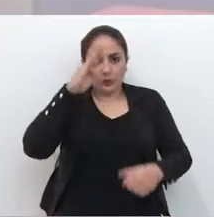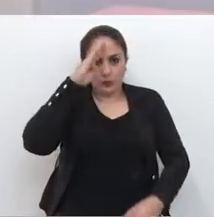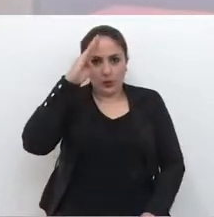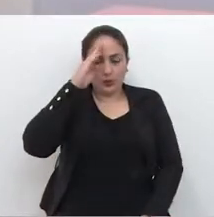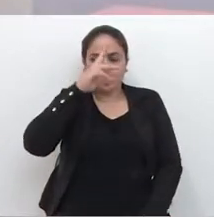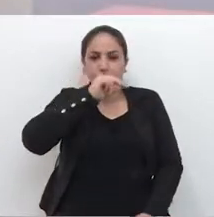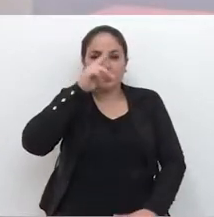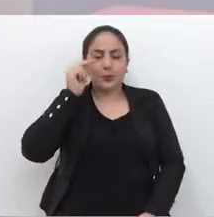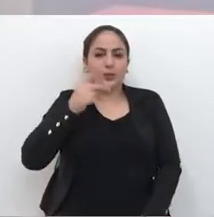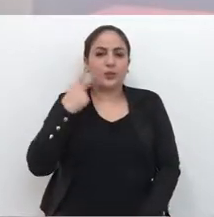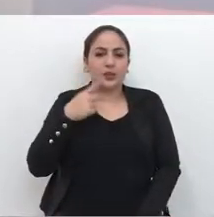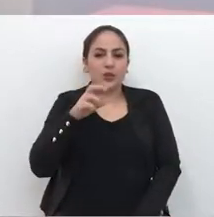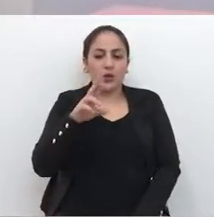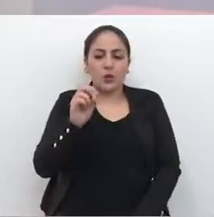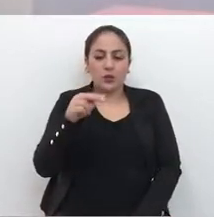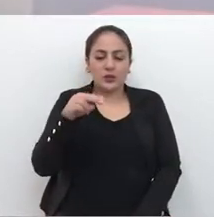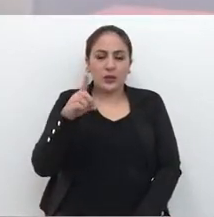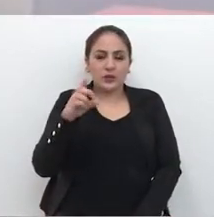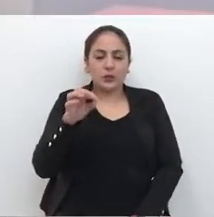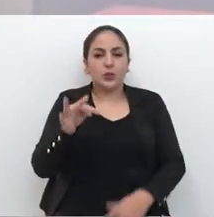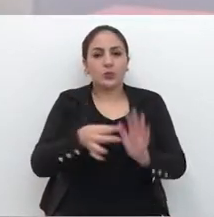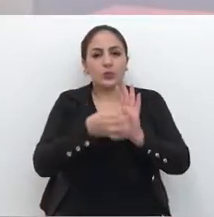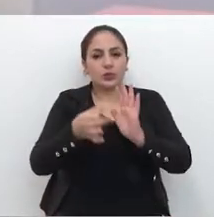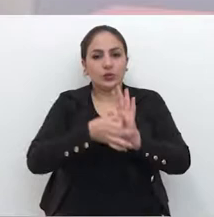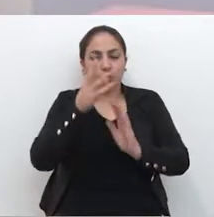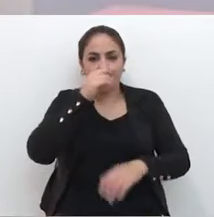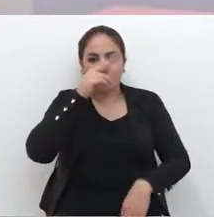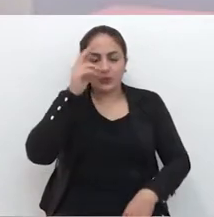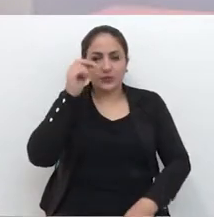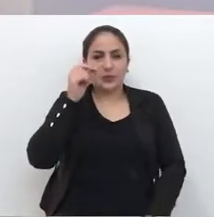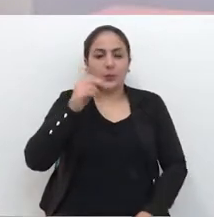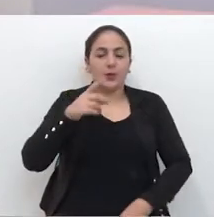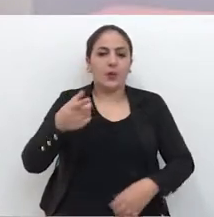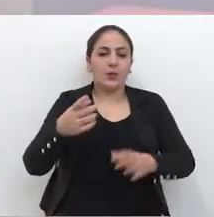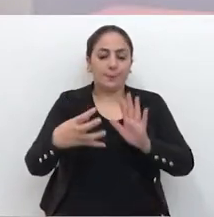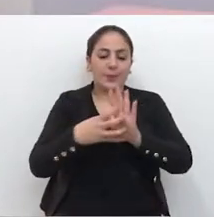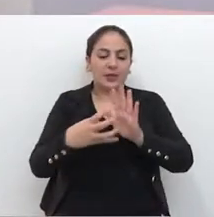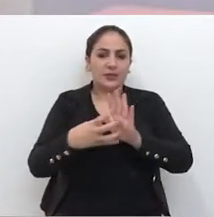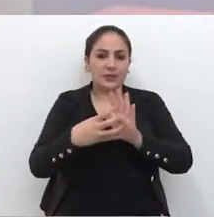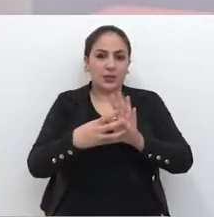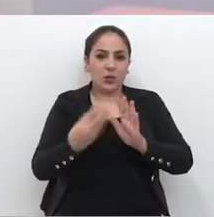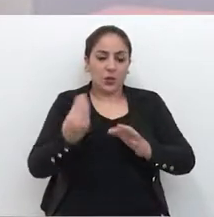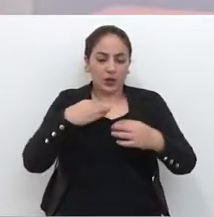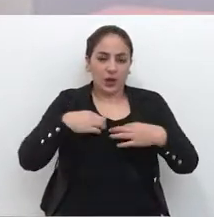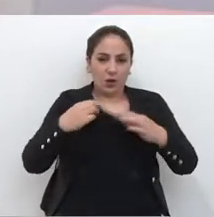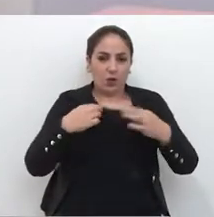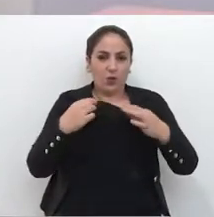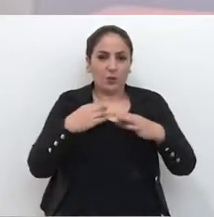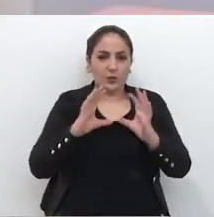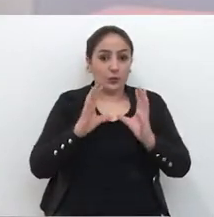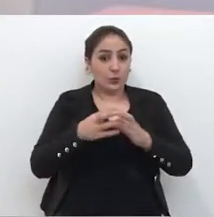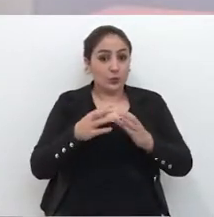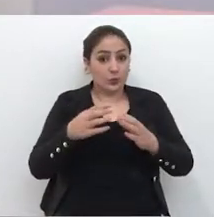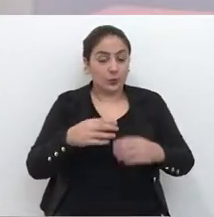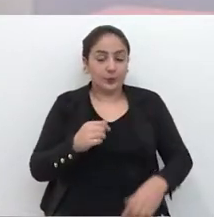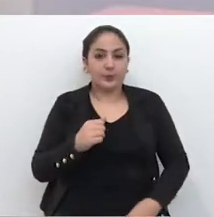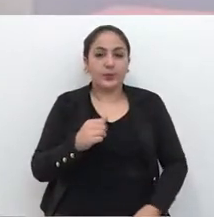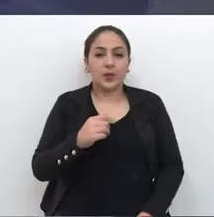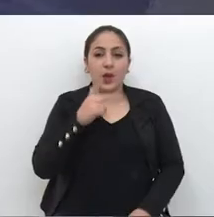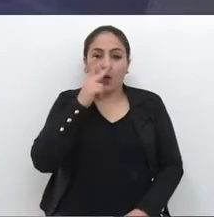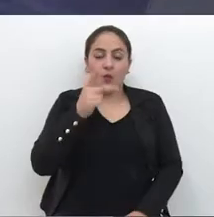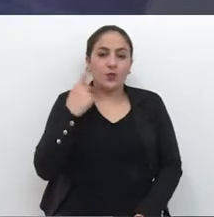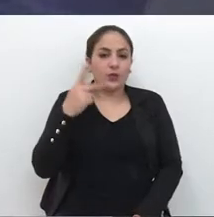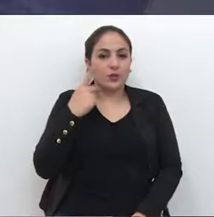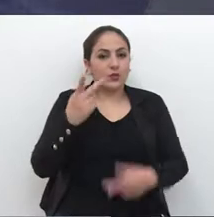vigilantes do município, o vereador Ronaldo Rosa está sugerindo ao Executivo a padronização do uniforme da categoria.